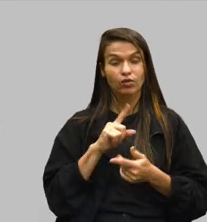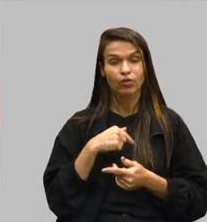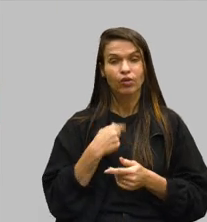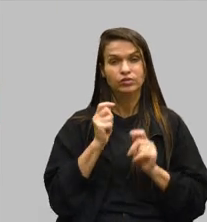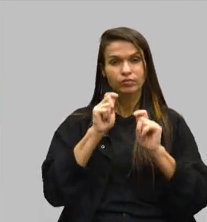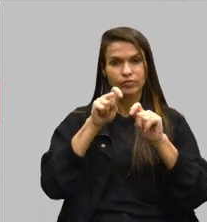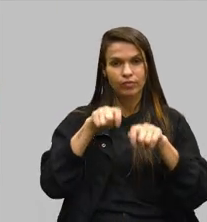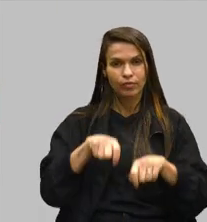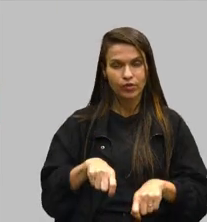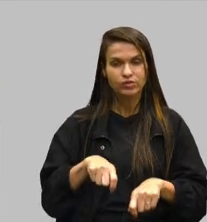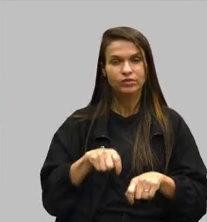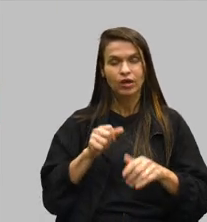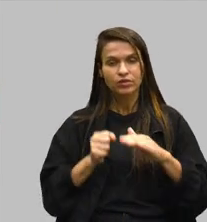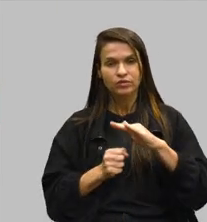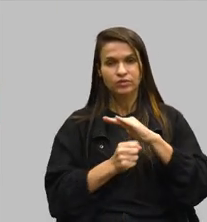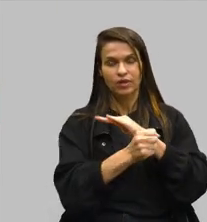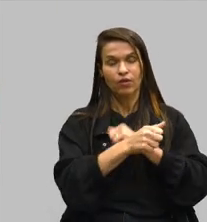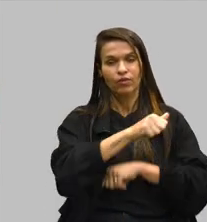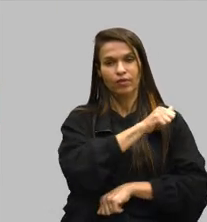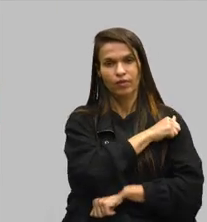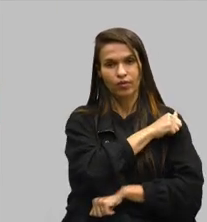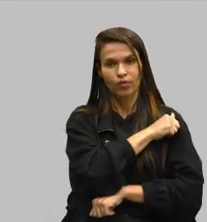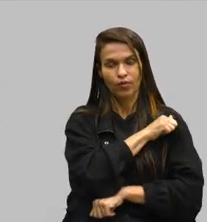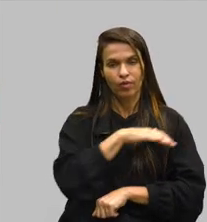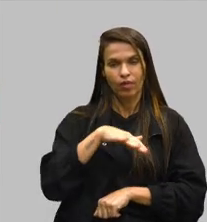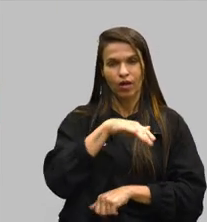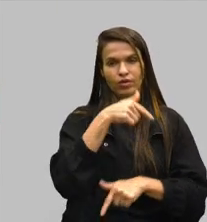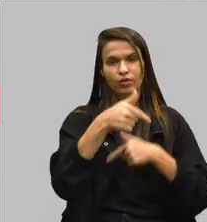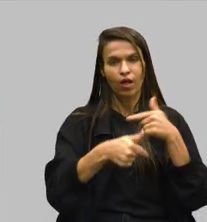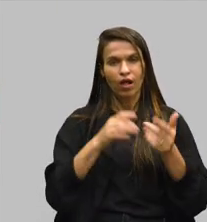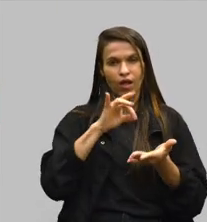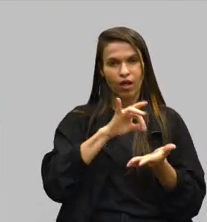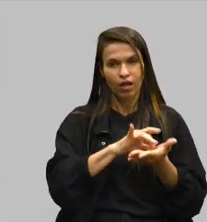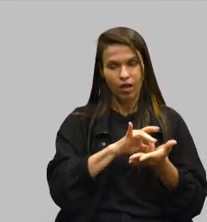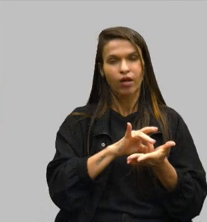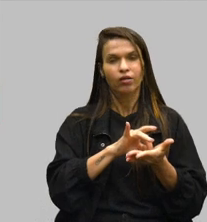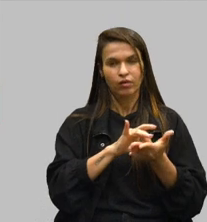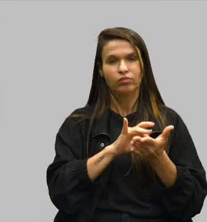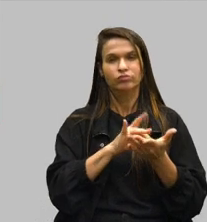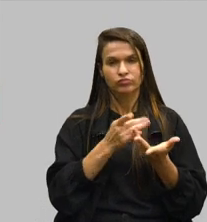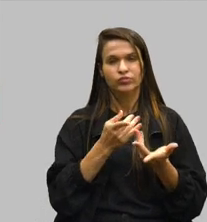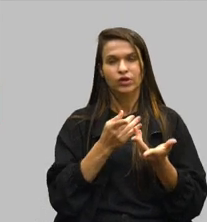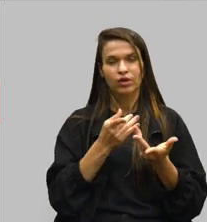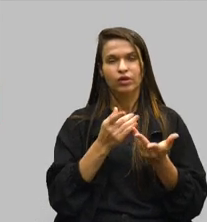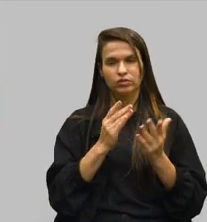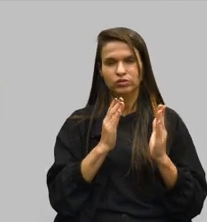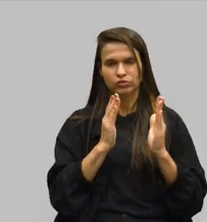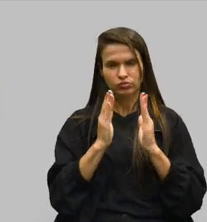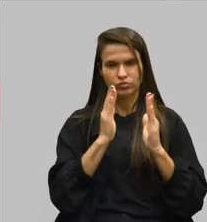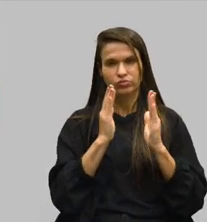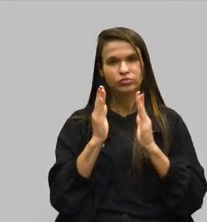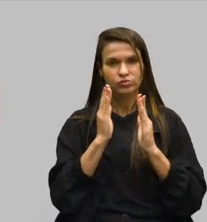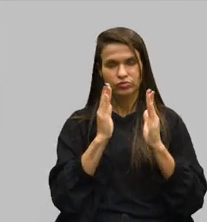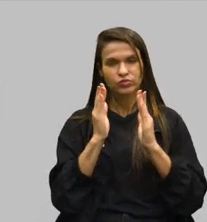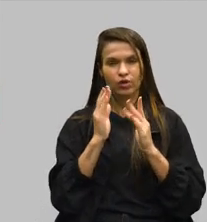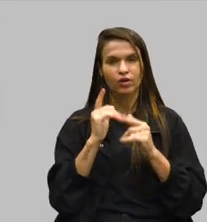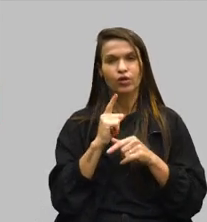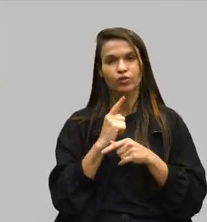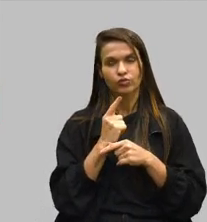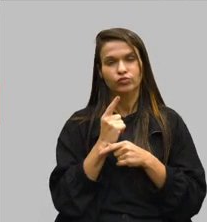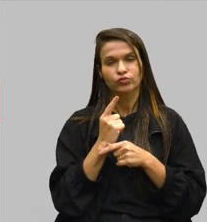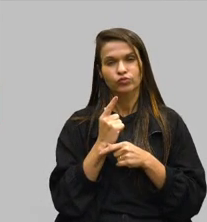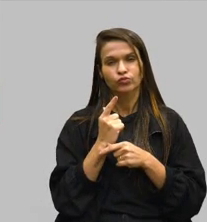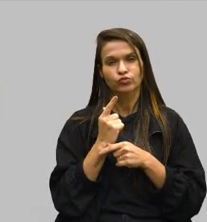inserir o aluno no mercado de trabalho real, dentro dessa era disruptiva, disruptiva e inovadora que vivemos.